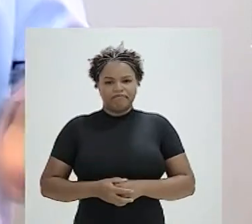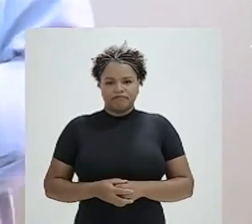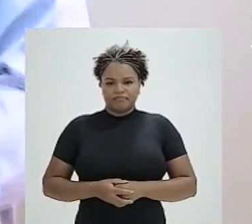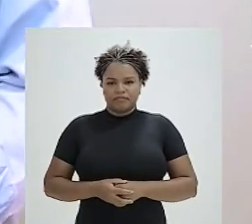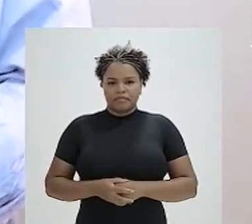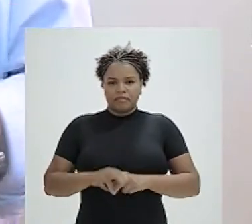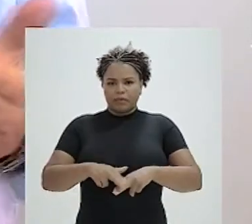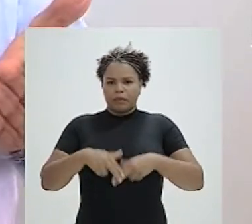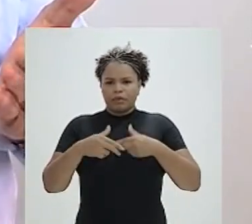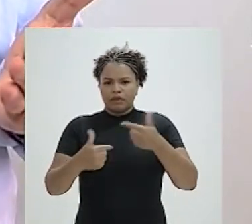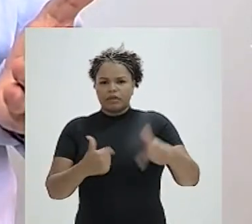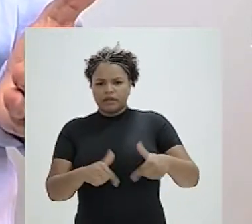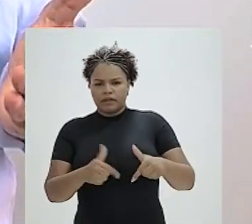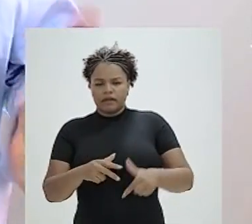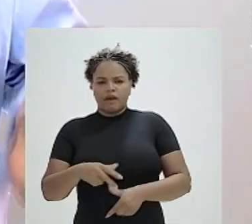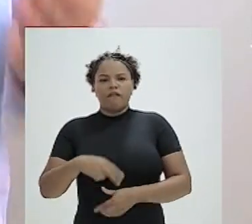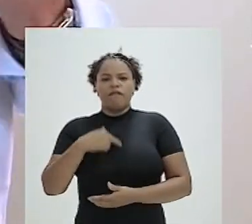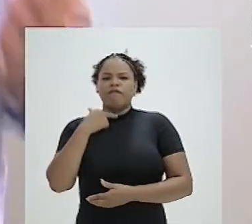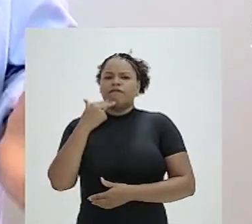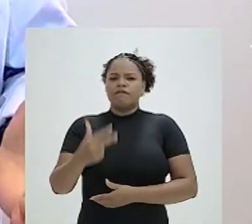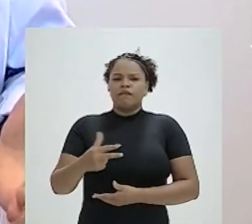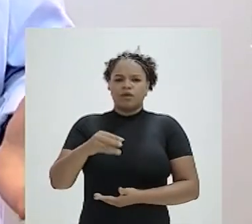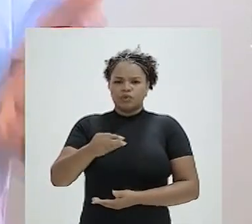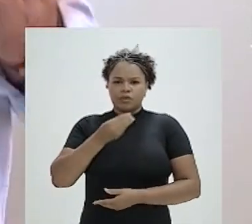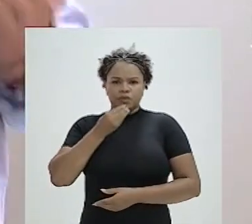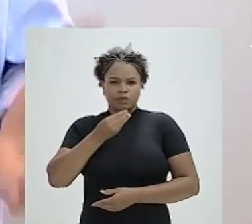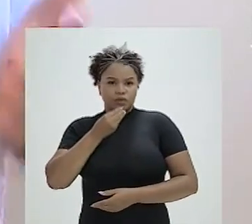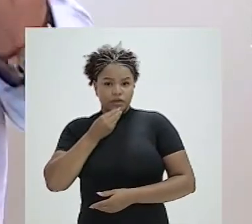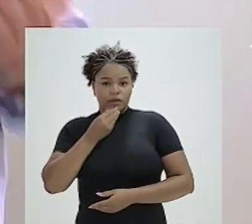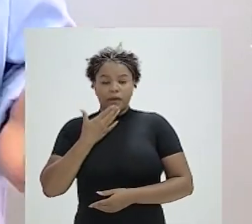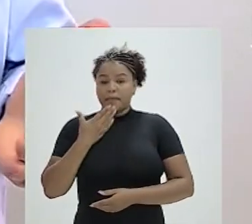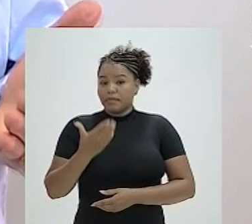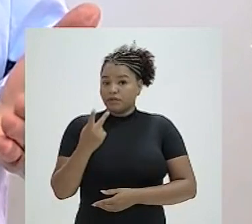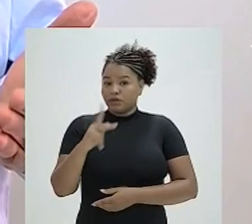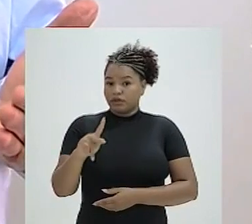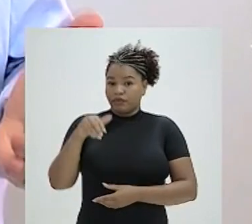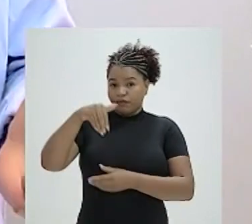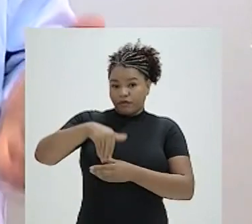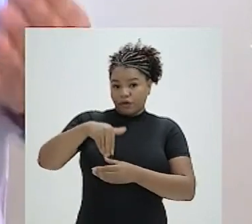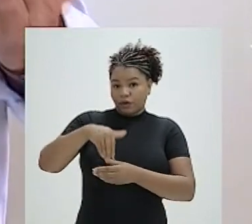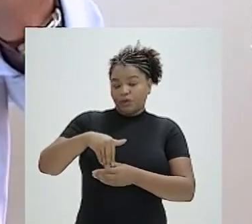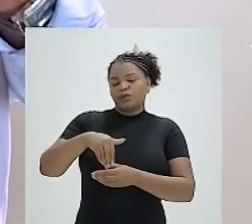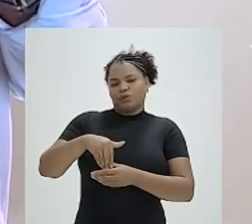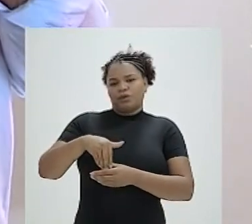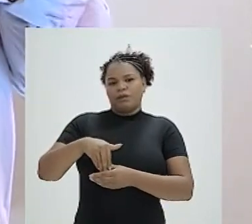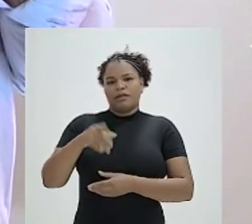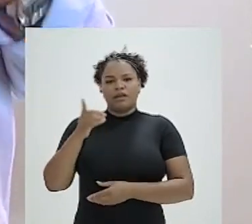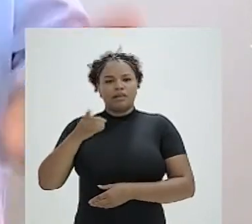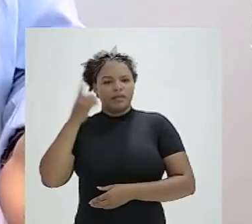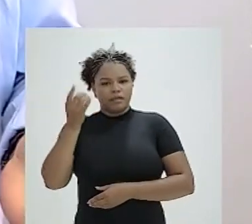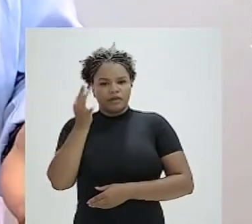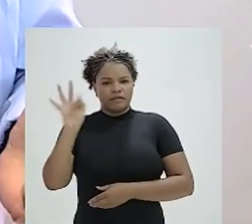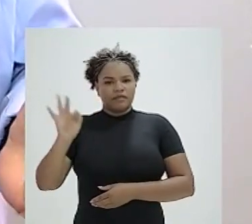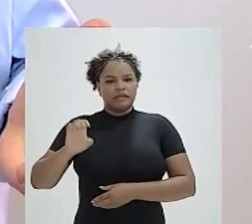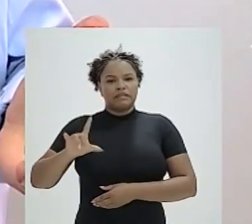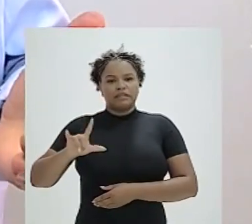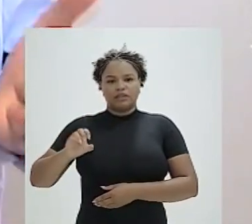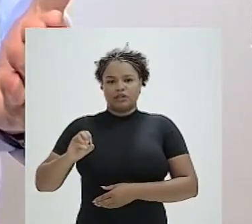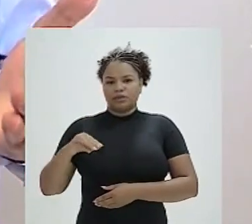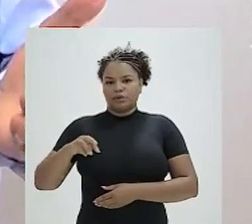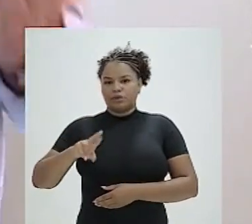Na Câmara dos Deputados Por trabalho, voz e vez Eu venho aqui pedir o seu voto Para